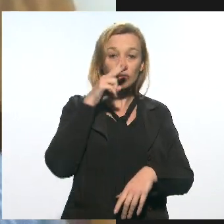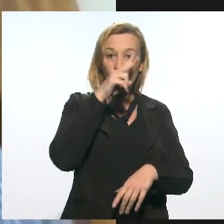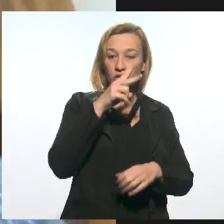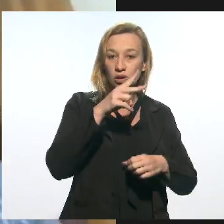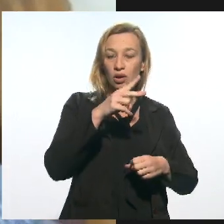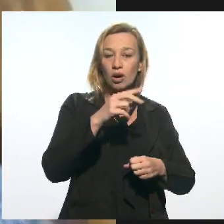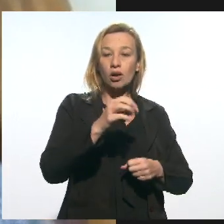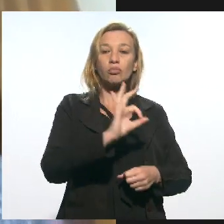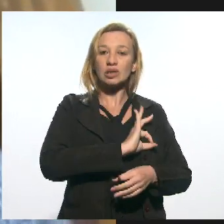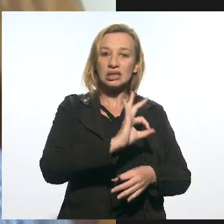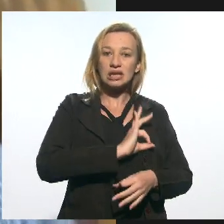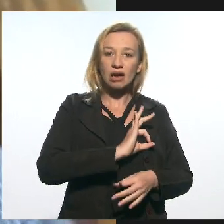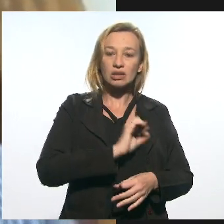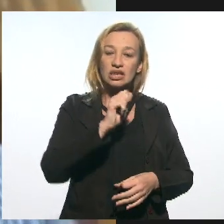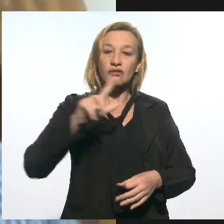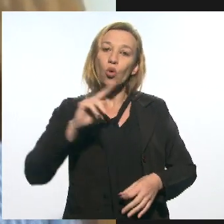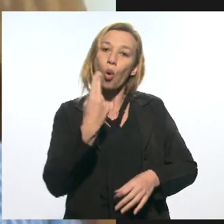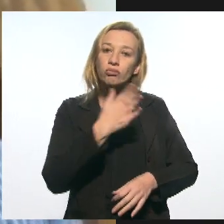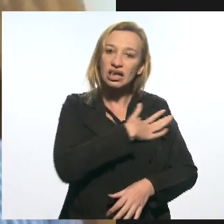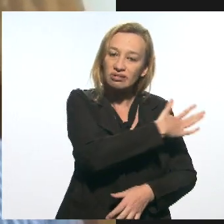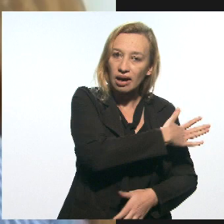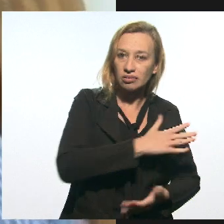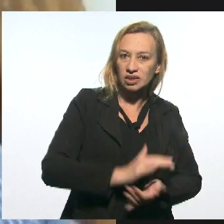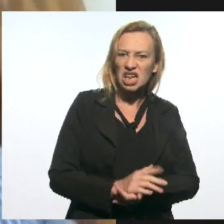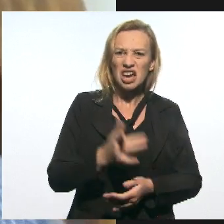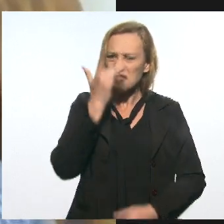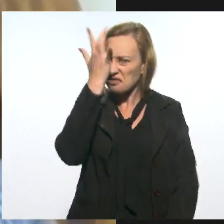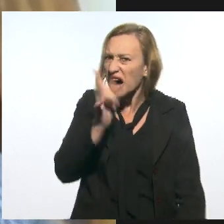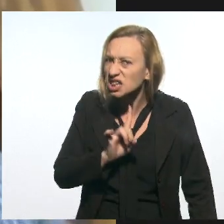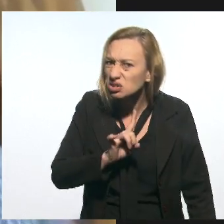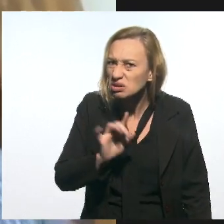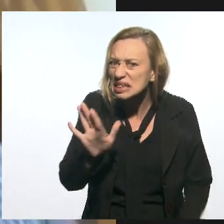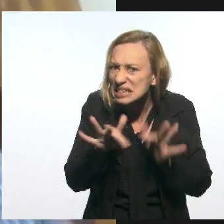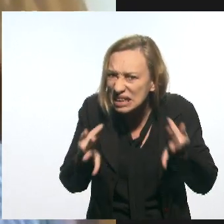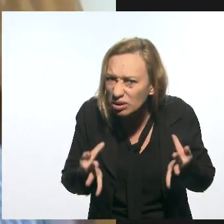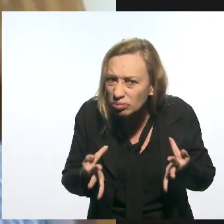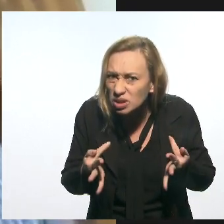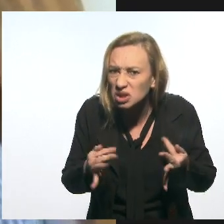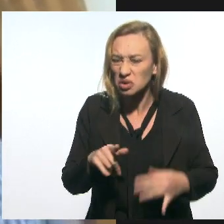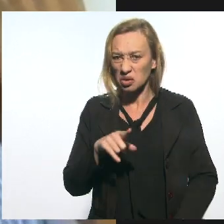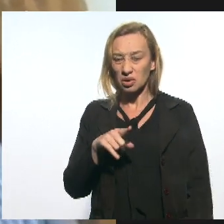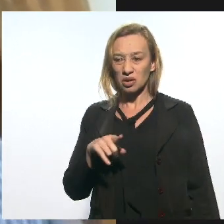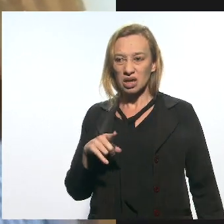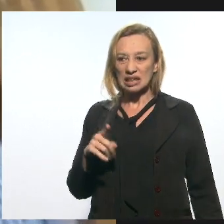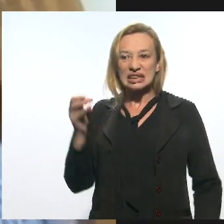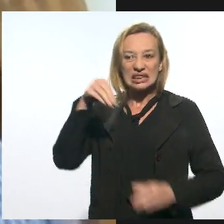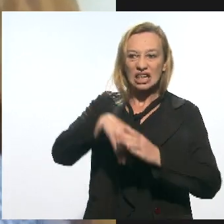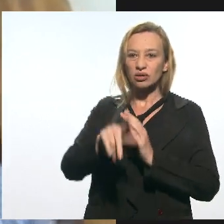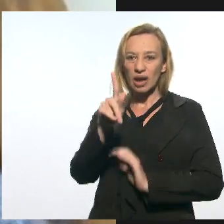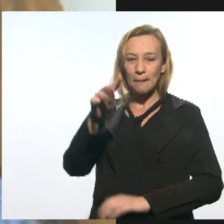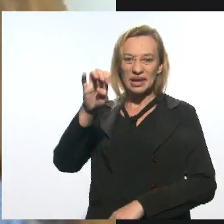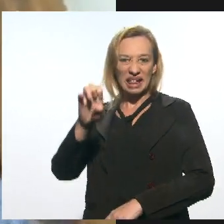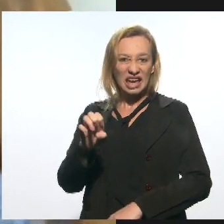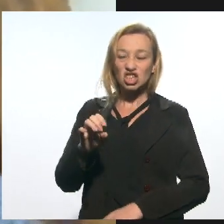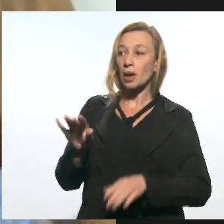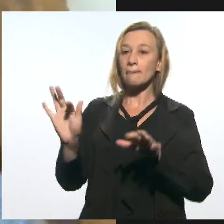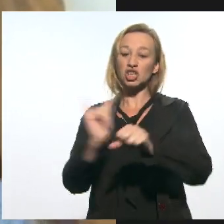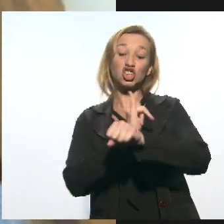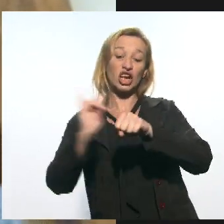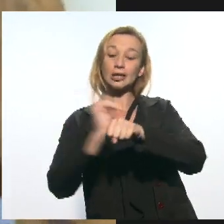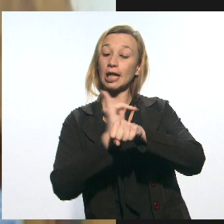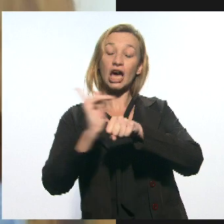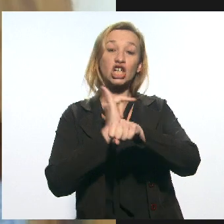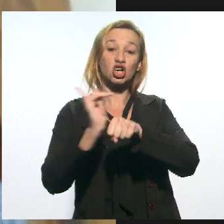seja civil ou militar. Não é tão fácil, tão simples assim, quando dentro de um gabinete a vai planejar um